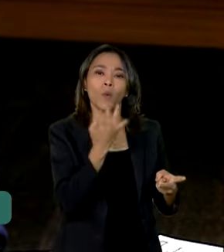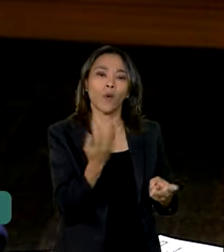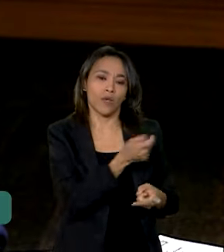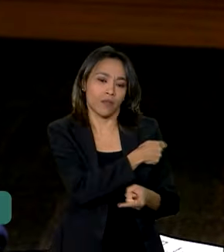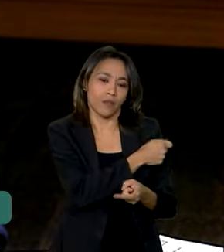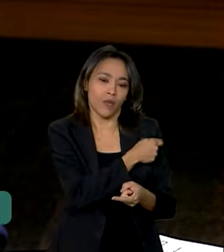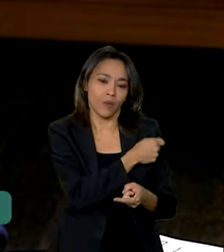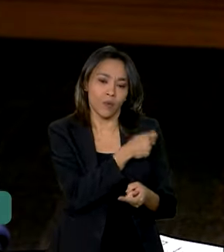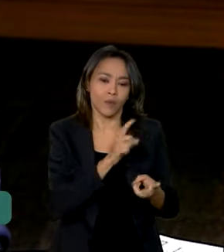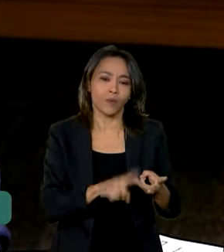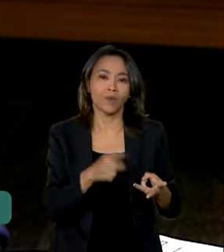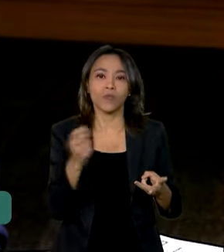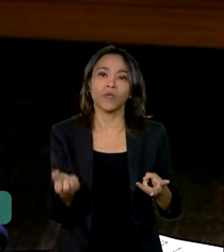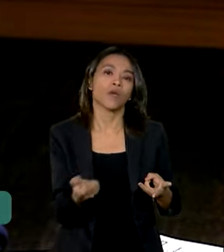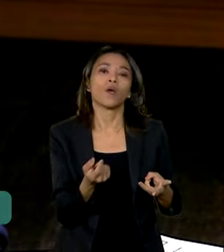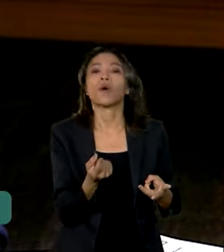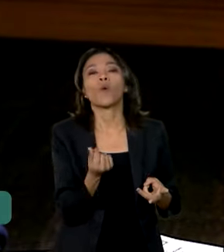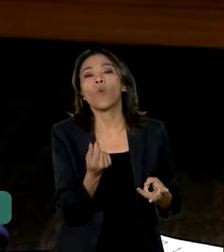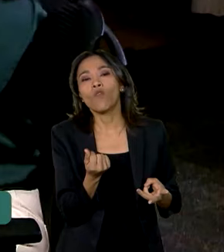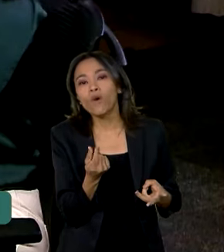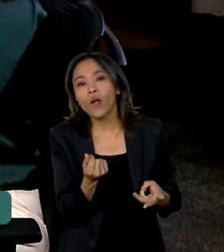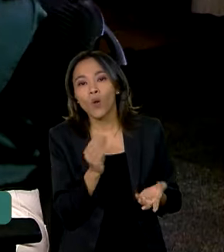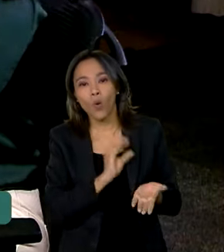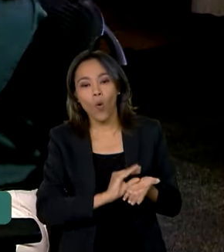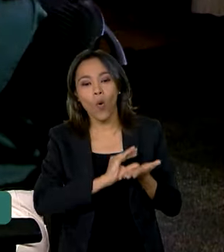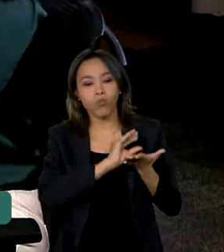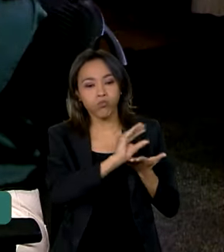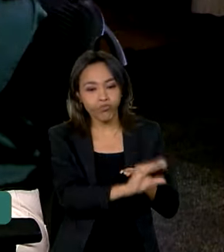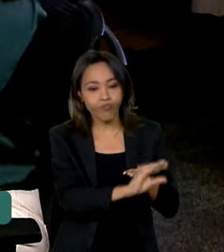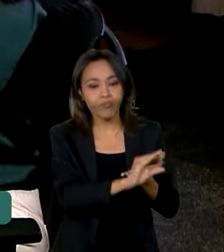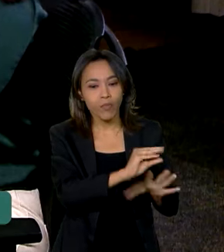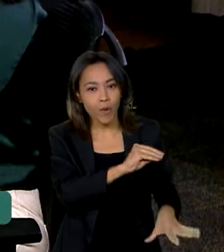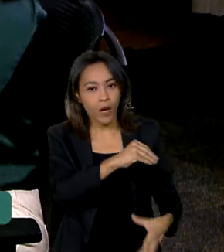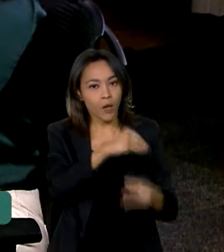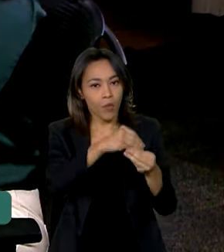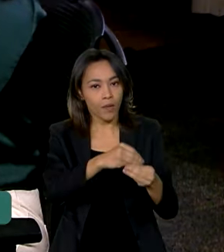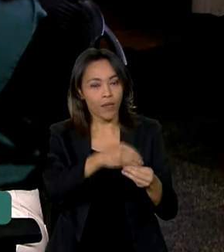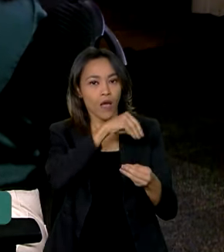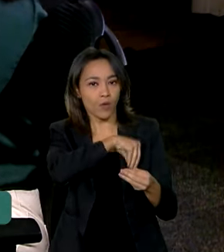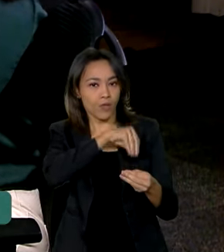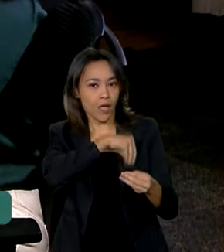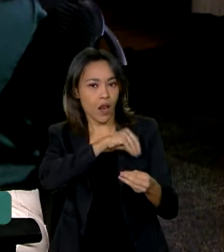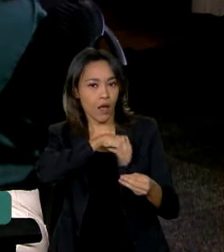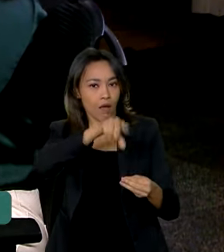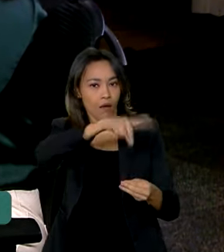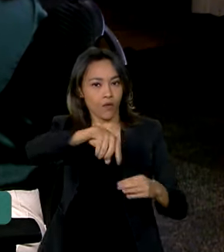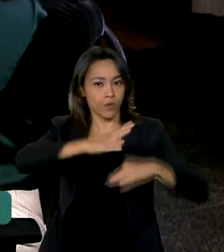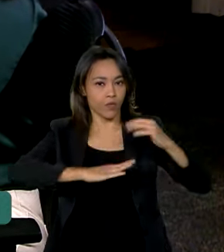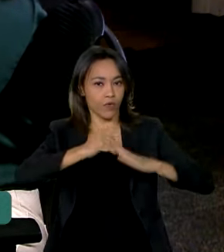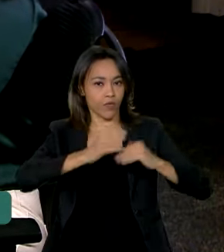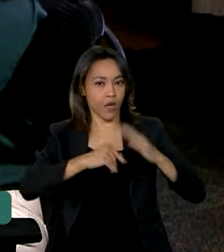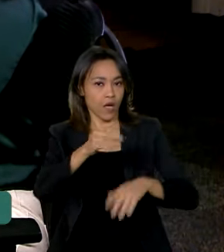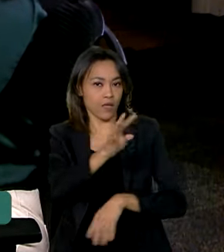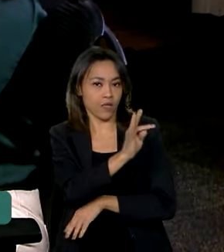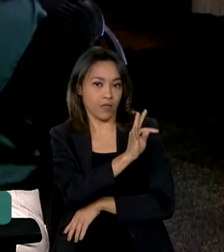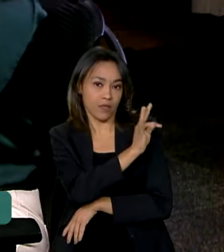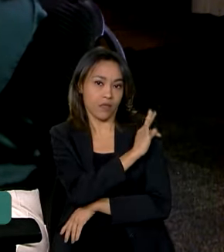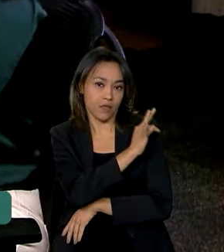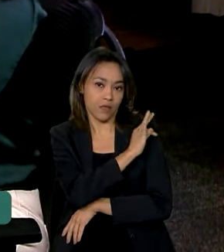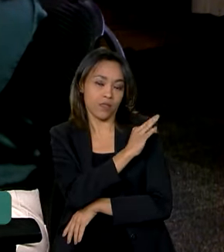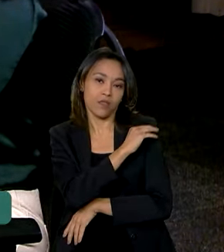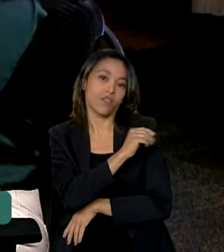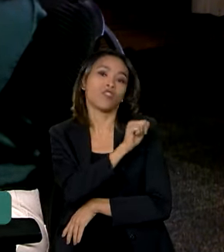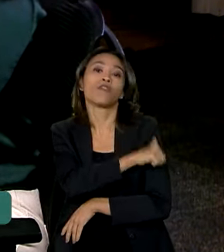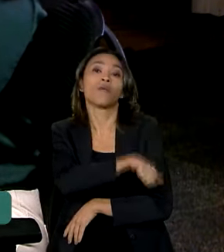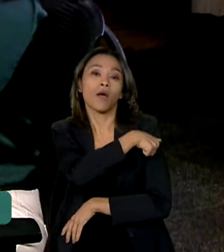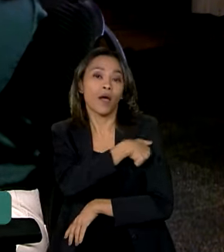-U? Quanto de recurso foi para complementar o salário da enfermagem? E você clica em cima da informação, ela